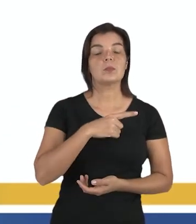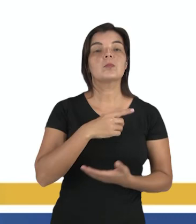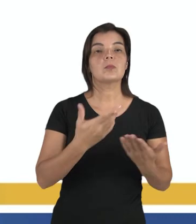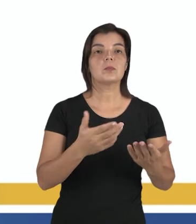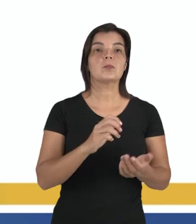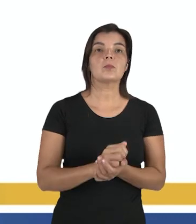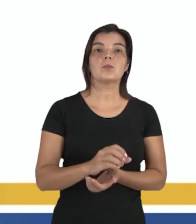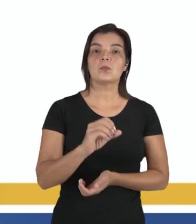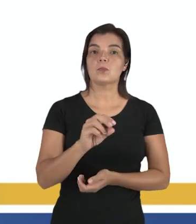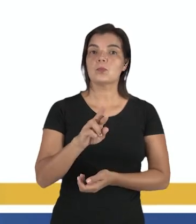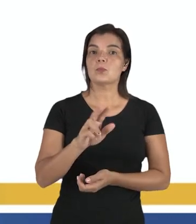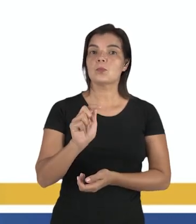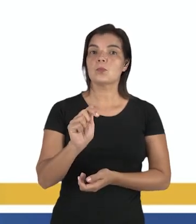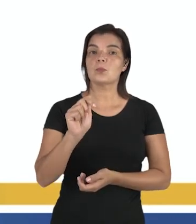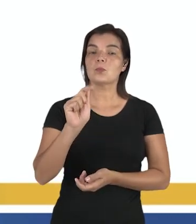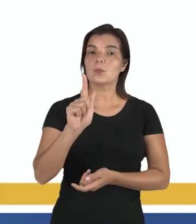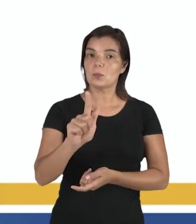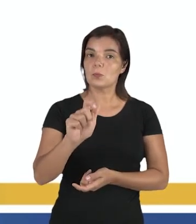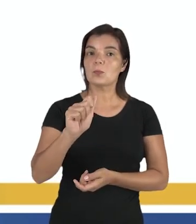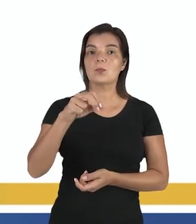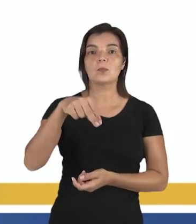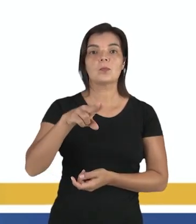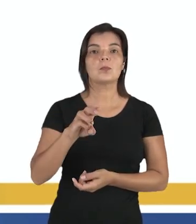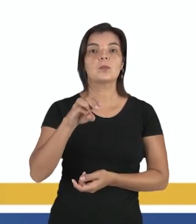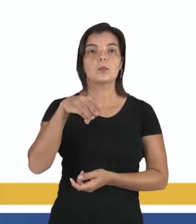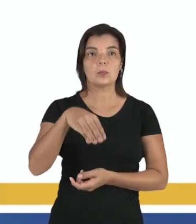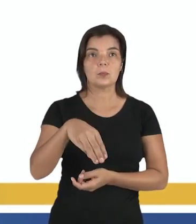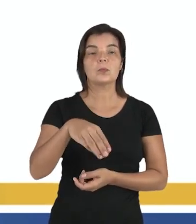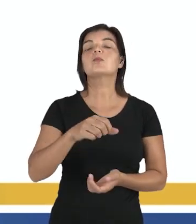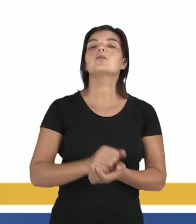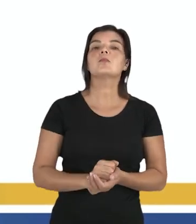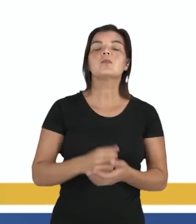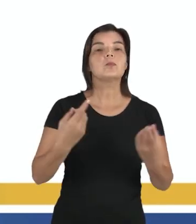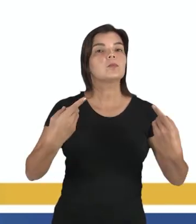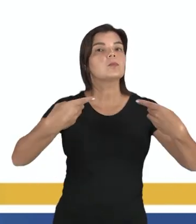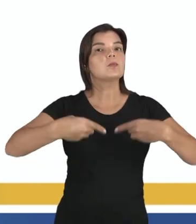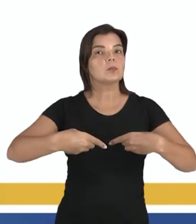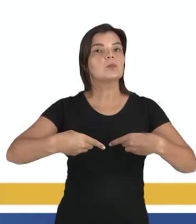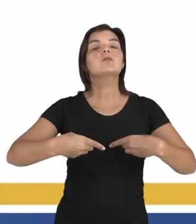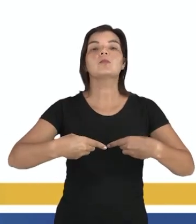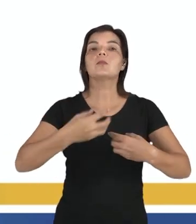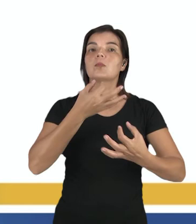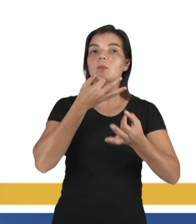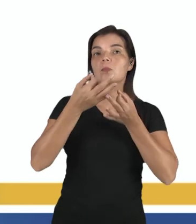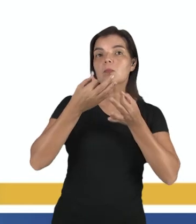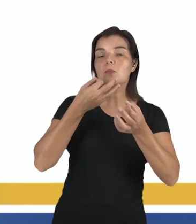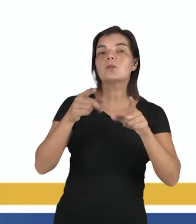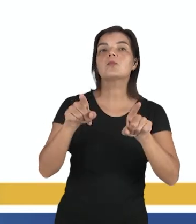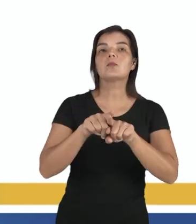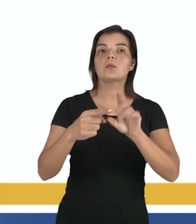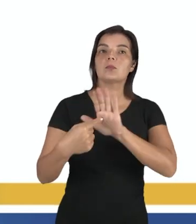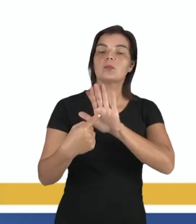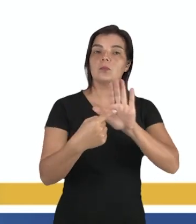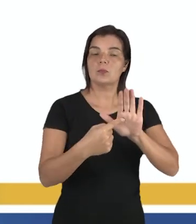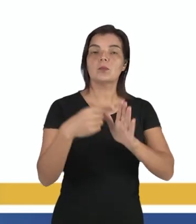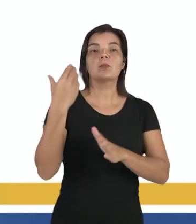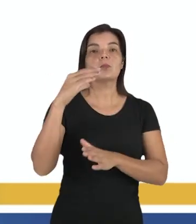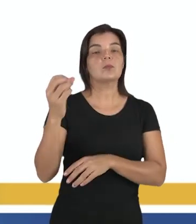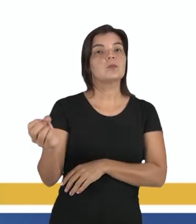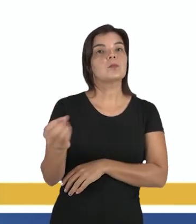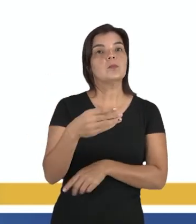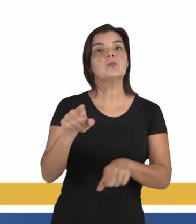chamada Órgano, então ele recria isso, combatendo Aristóteles, mostrando os princípios da ciência